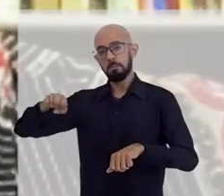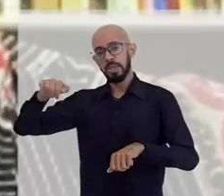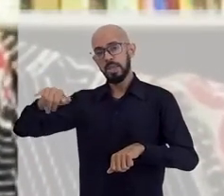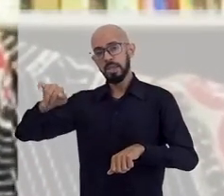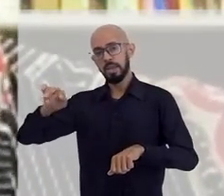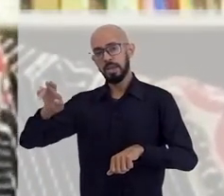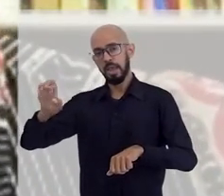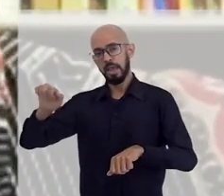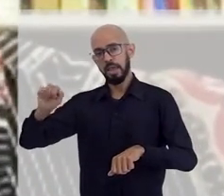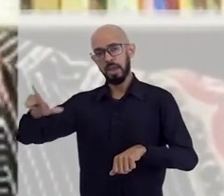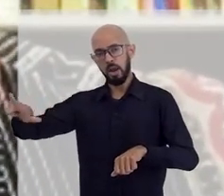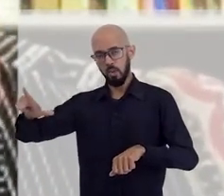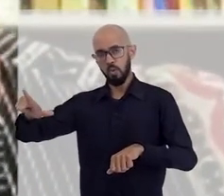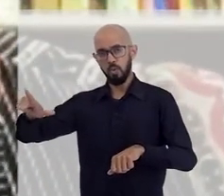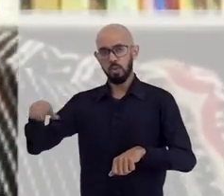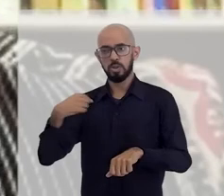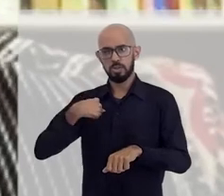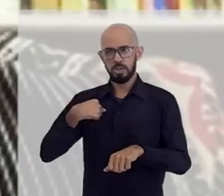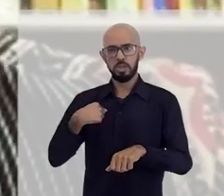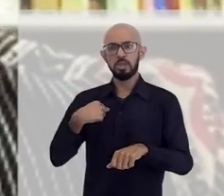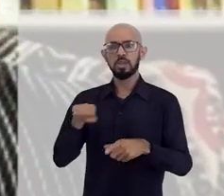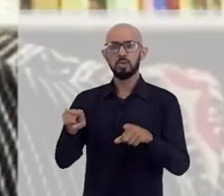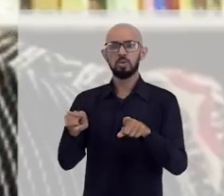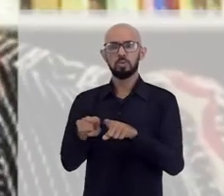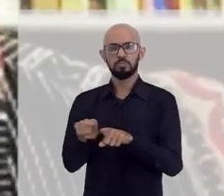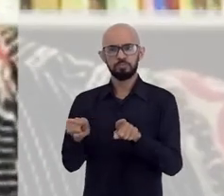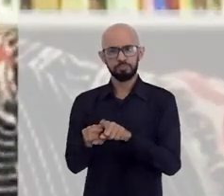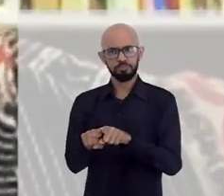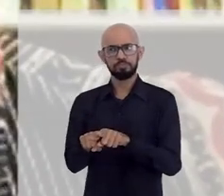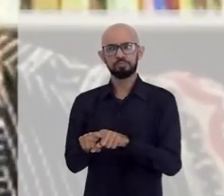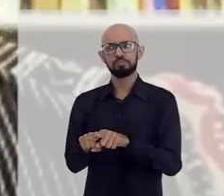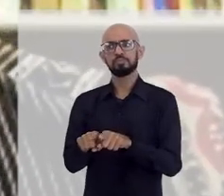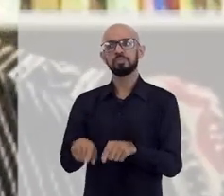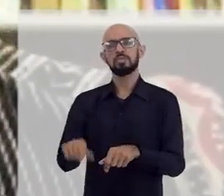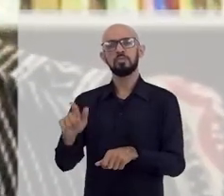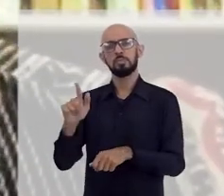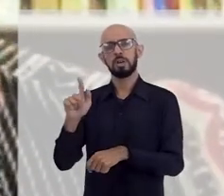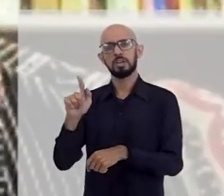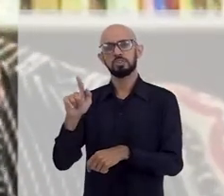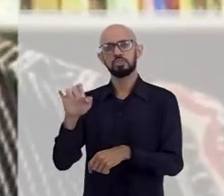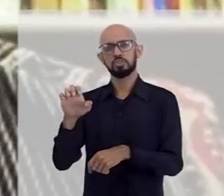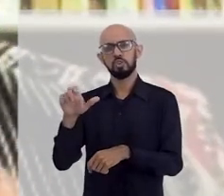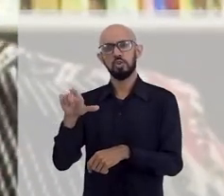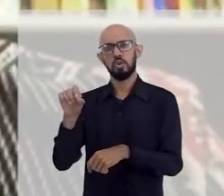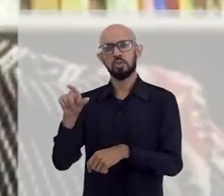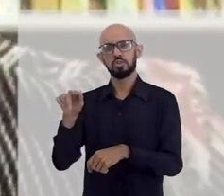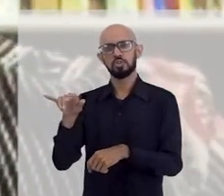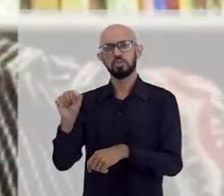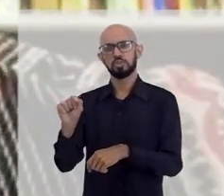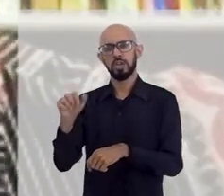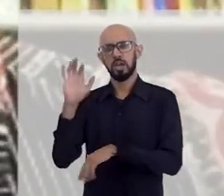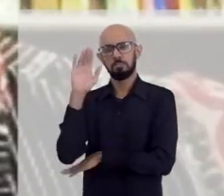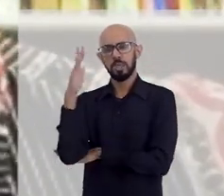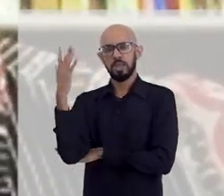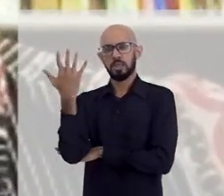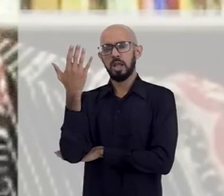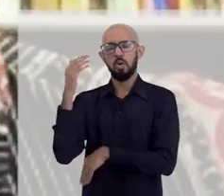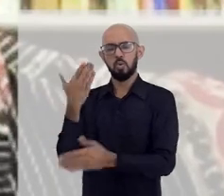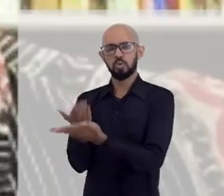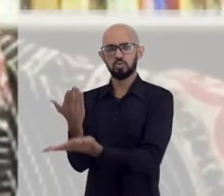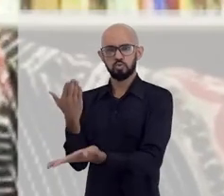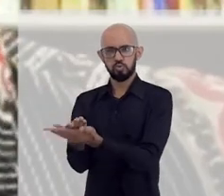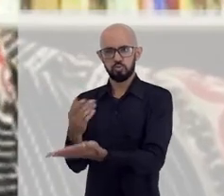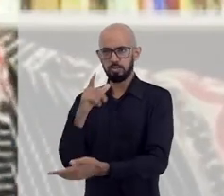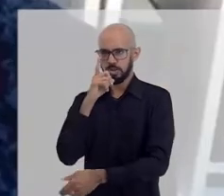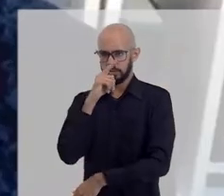Então, eu acabei indo muito por esse caminho. acabei indo parar na engenharia ambiental muito focada nessa questão de estudo das